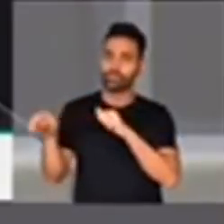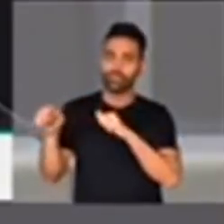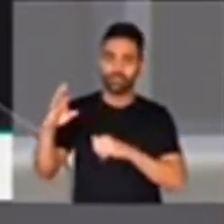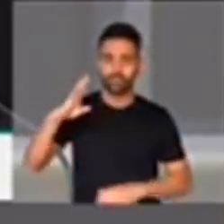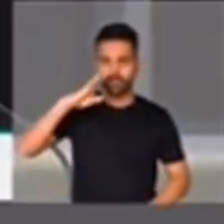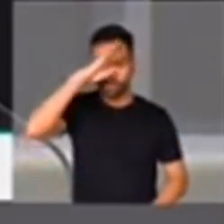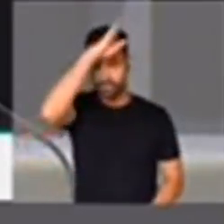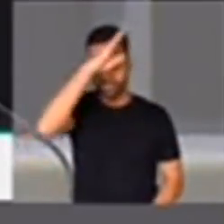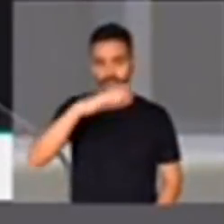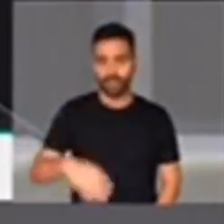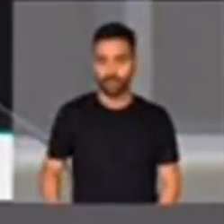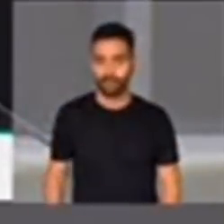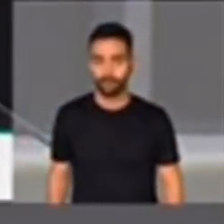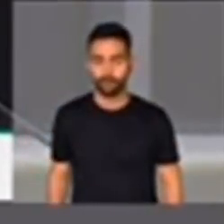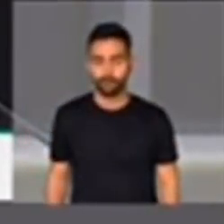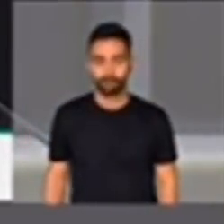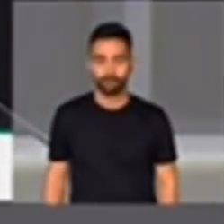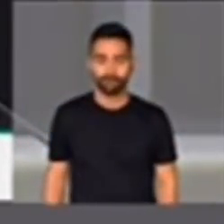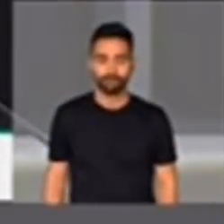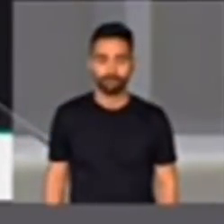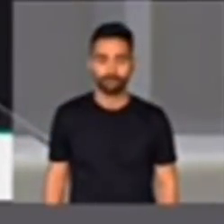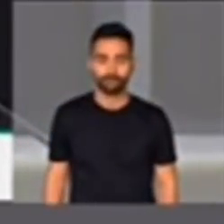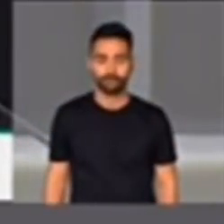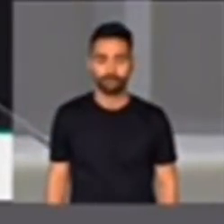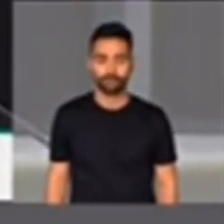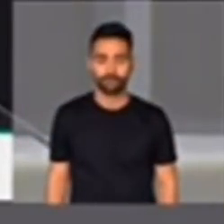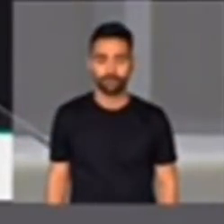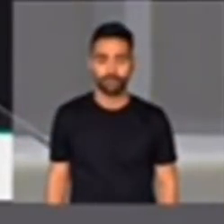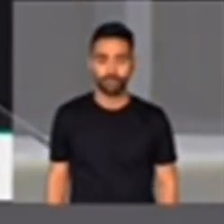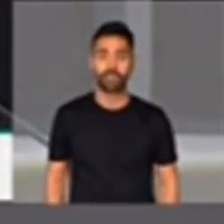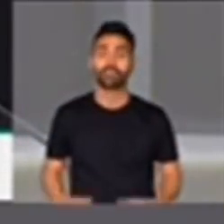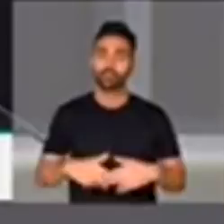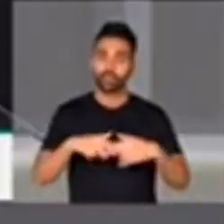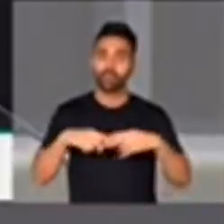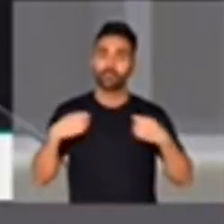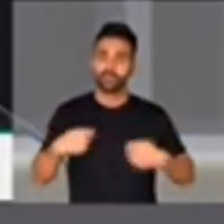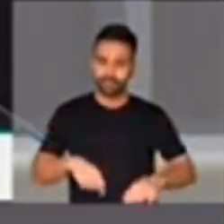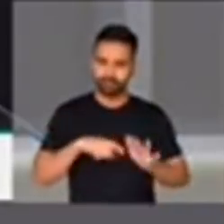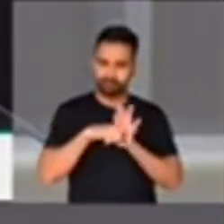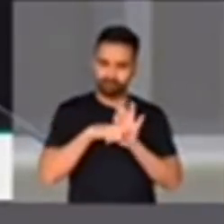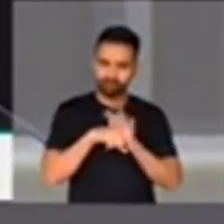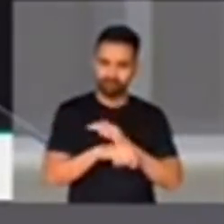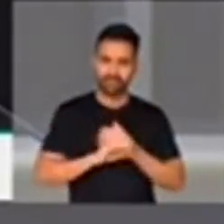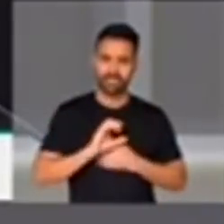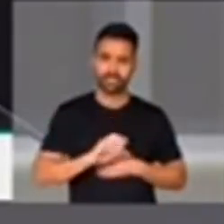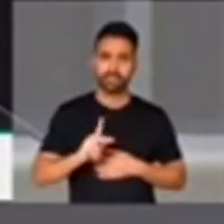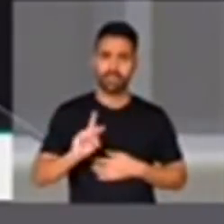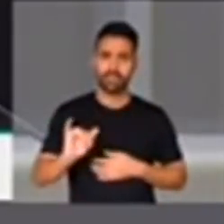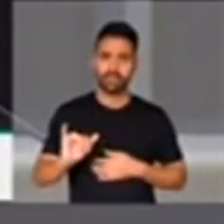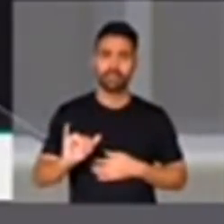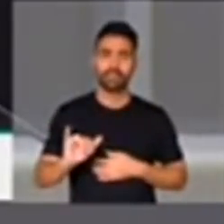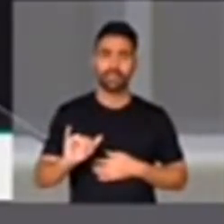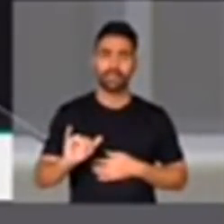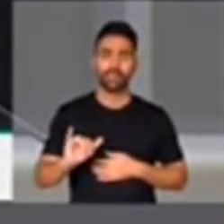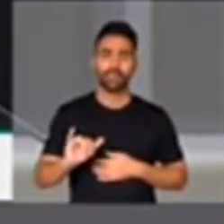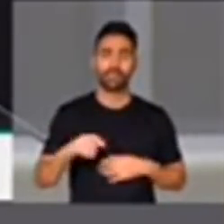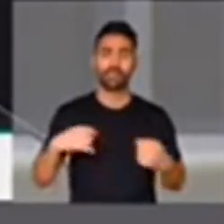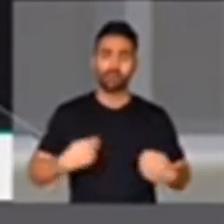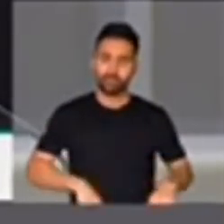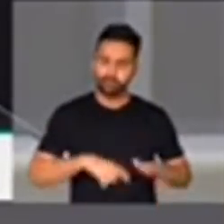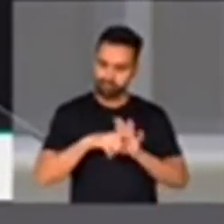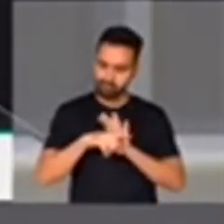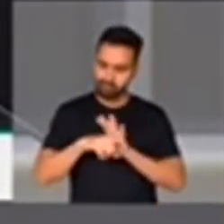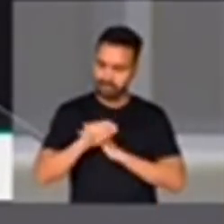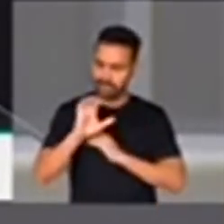de uma CPI. É preciso instalar neste parlamento a CPI das